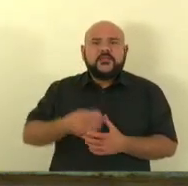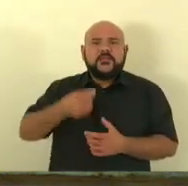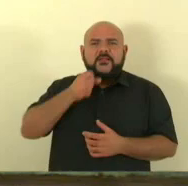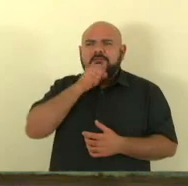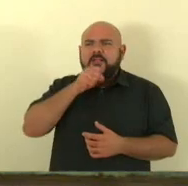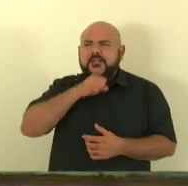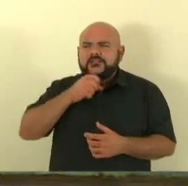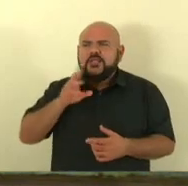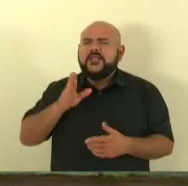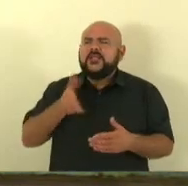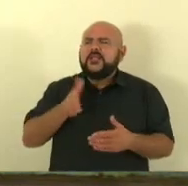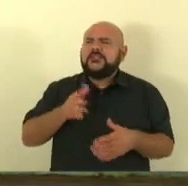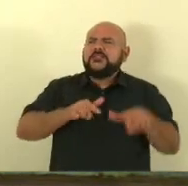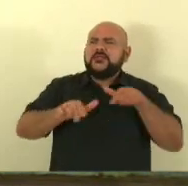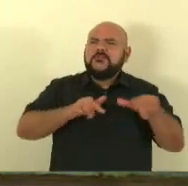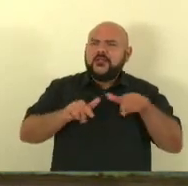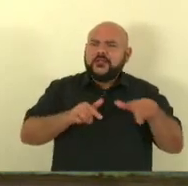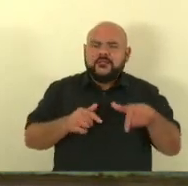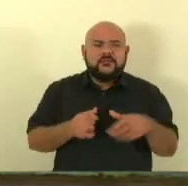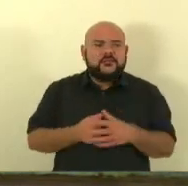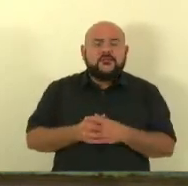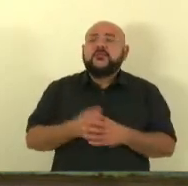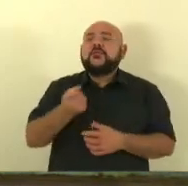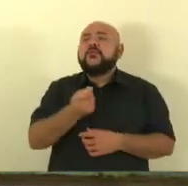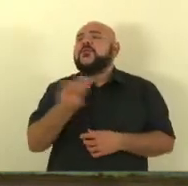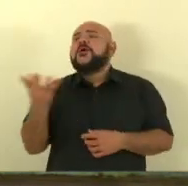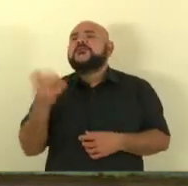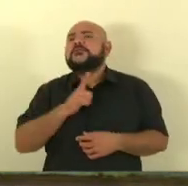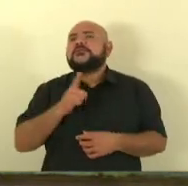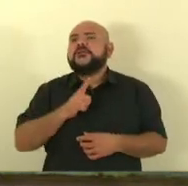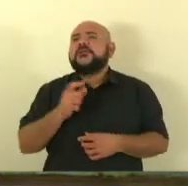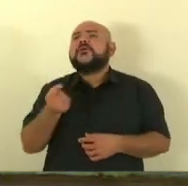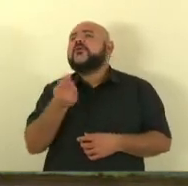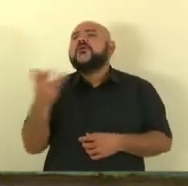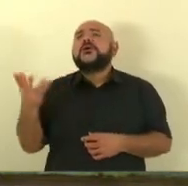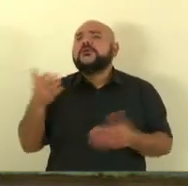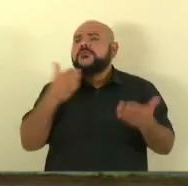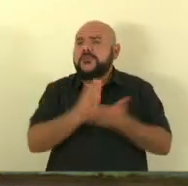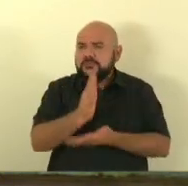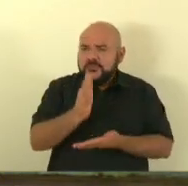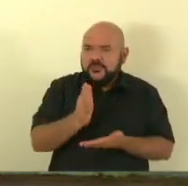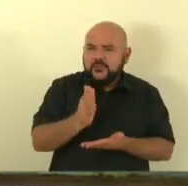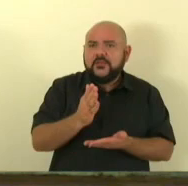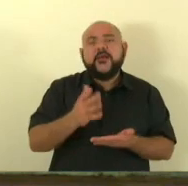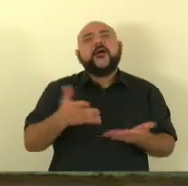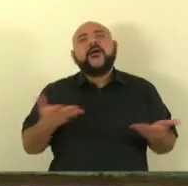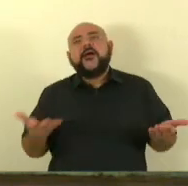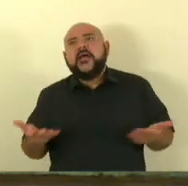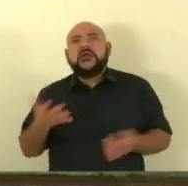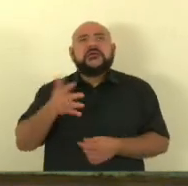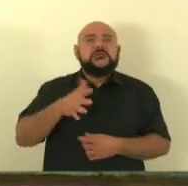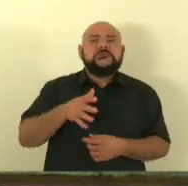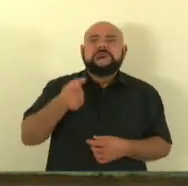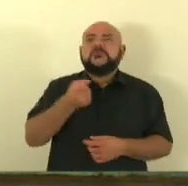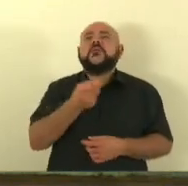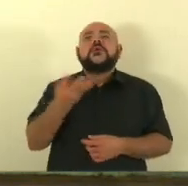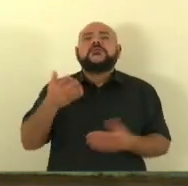o que que quantos que tem que passaram ah passaram tantos